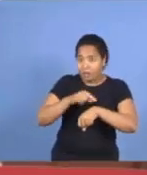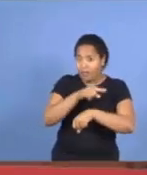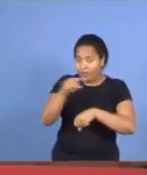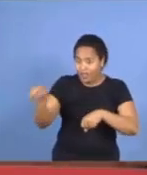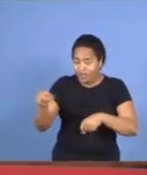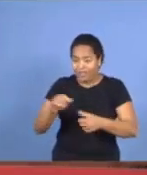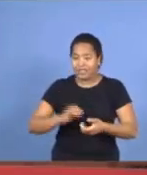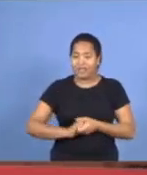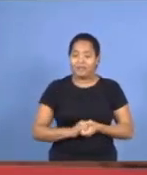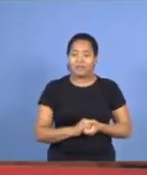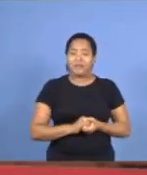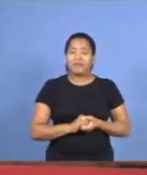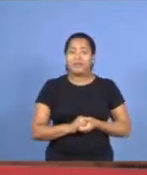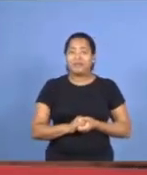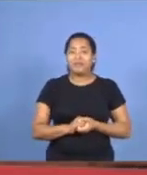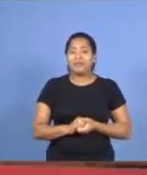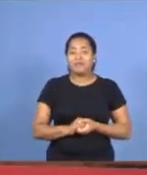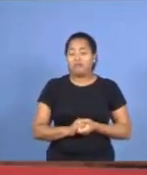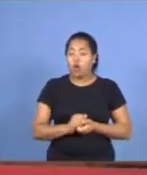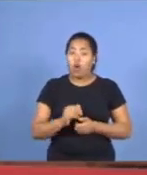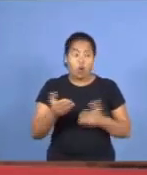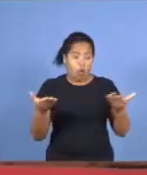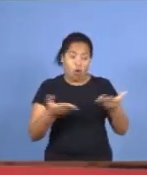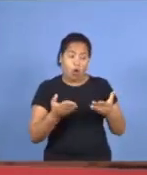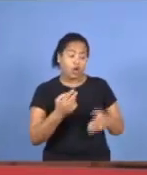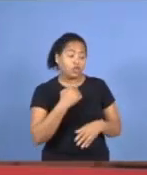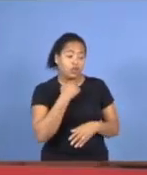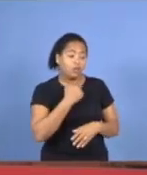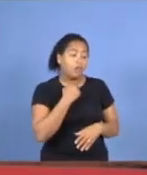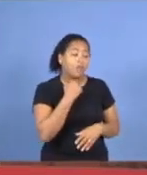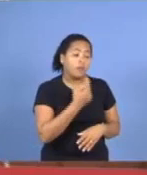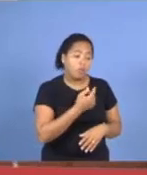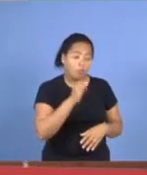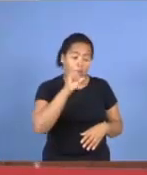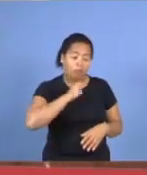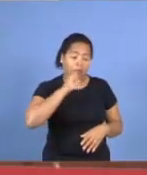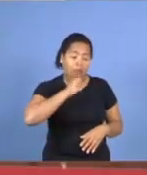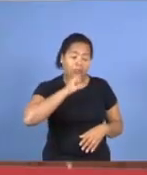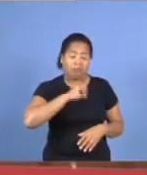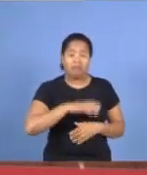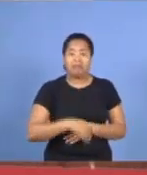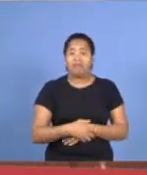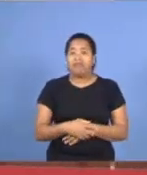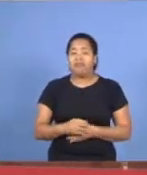Pois, não está podendo falar. Vamos então, a primeira pergunta.